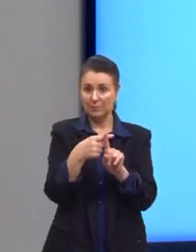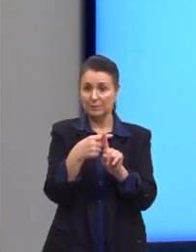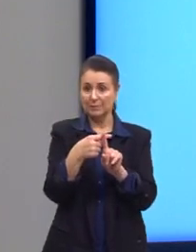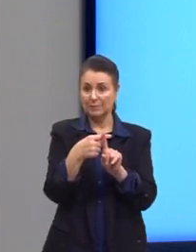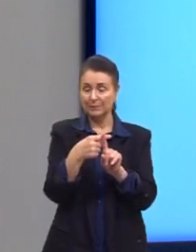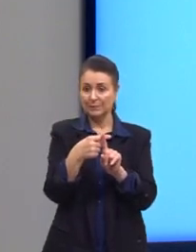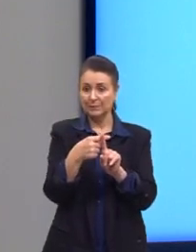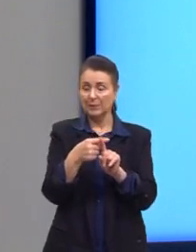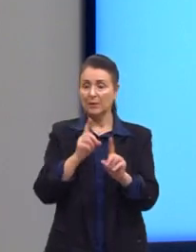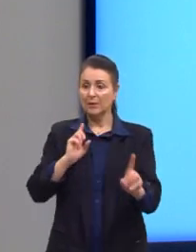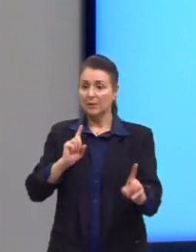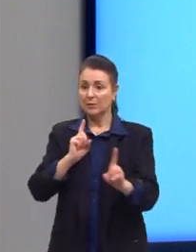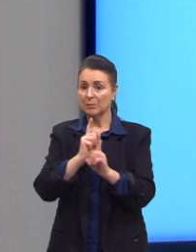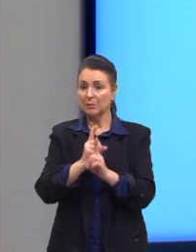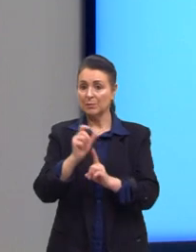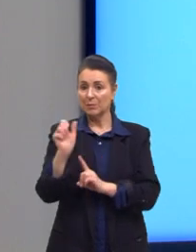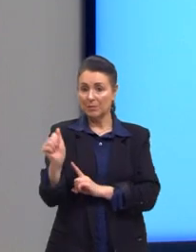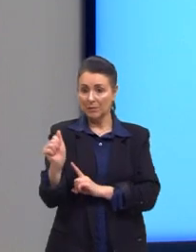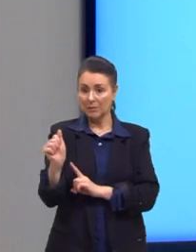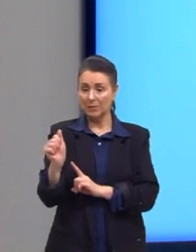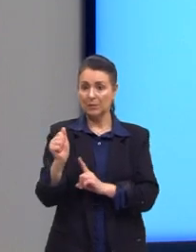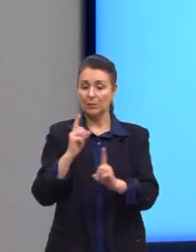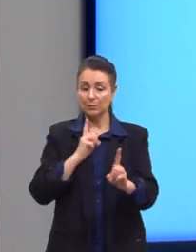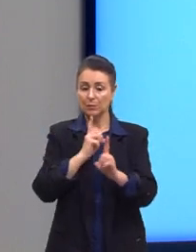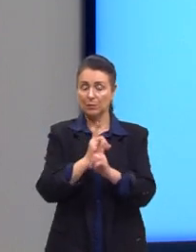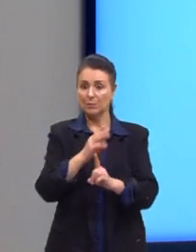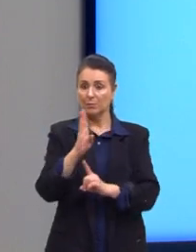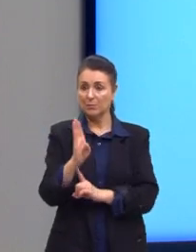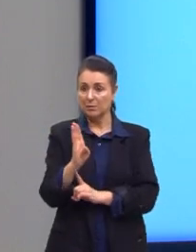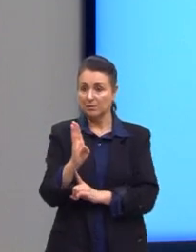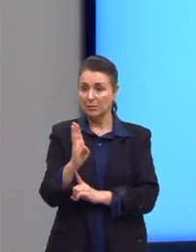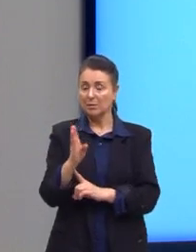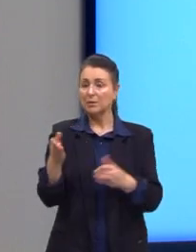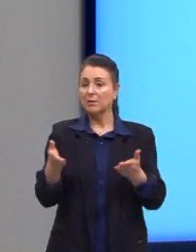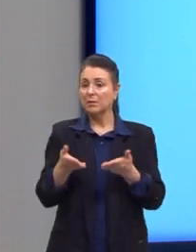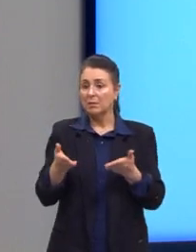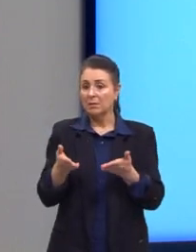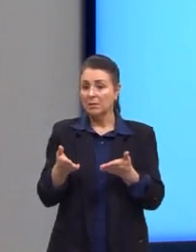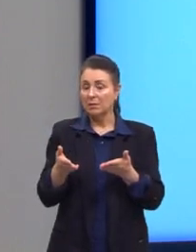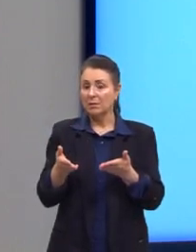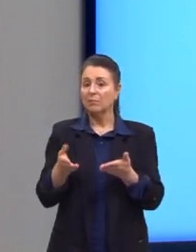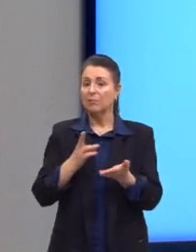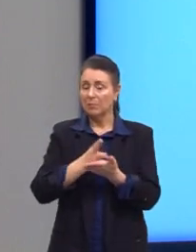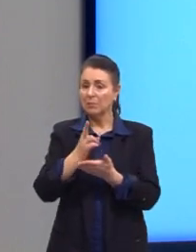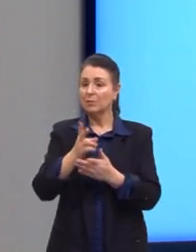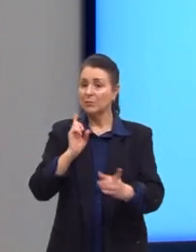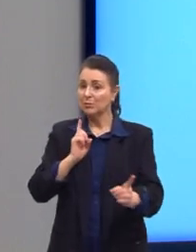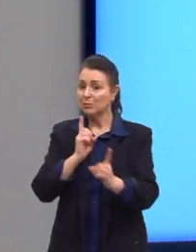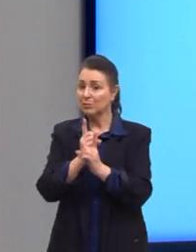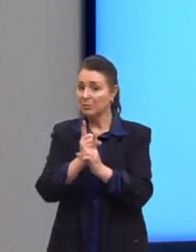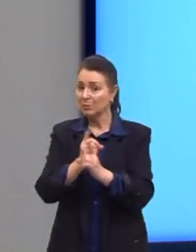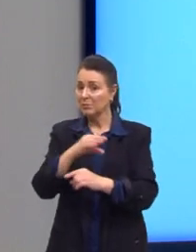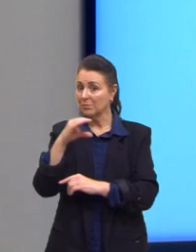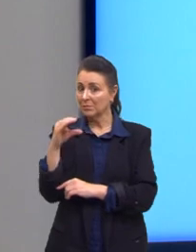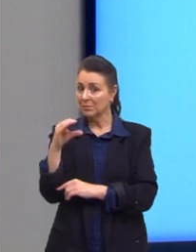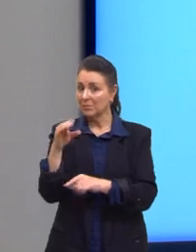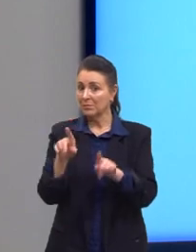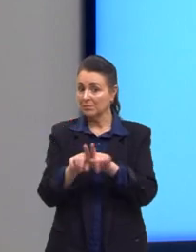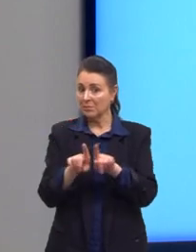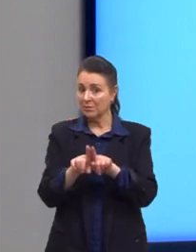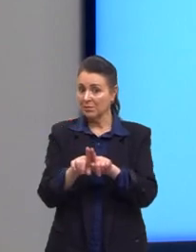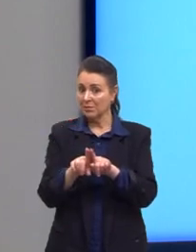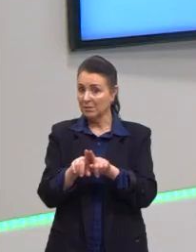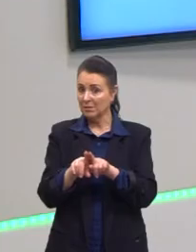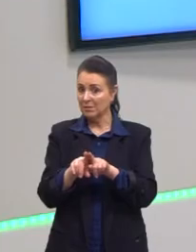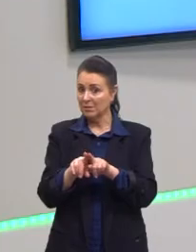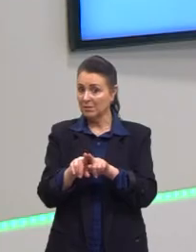Nós descobrimos A, descobrimos B. Não custa nada a gente ir adiante e descobrir o valor de C, né? Já que